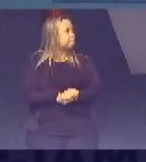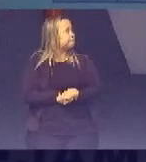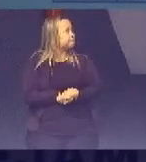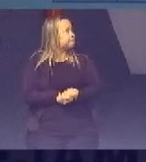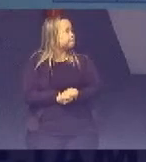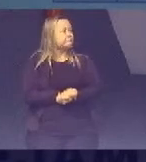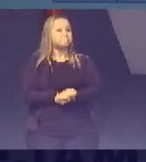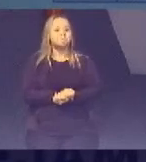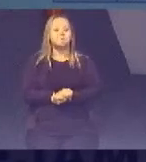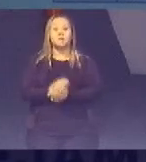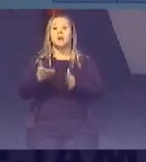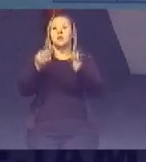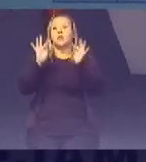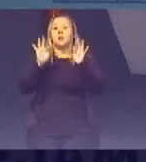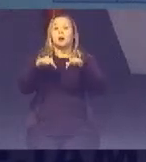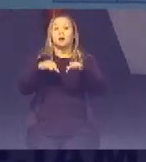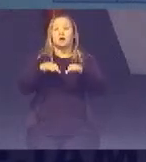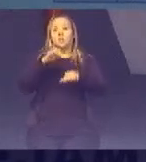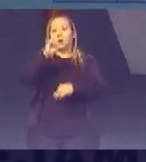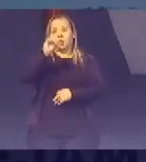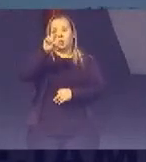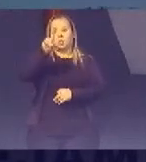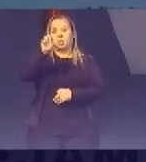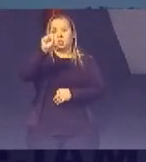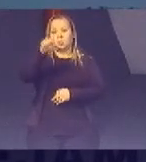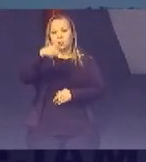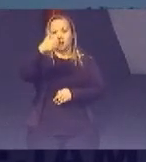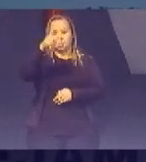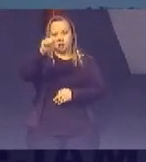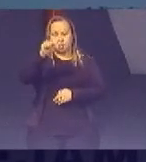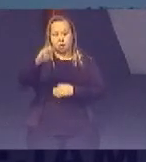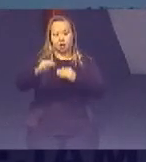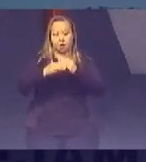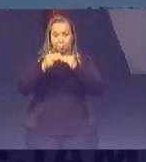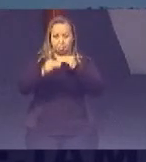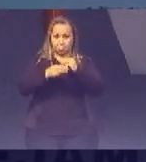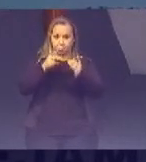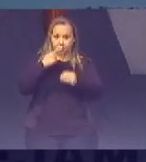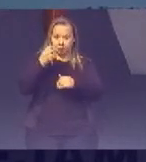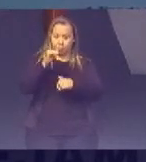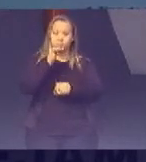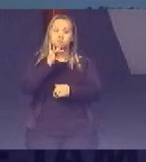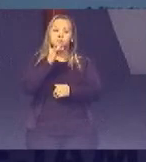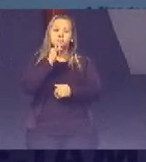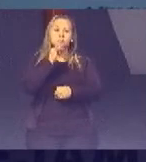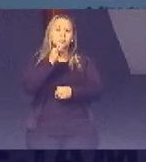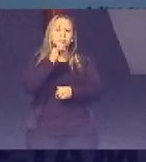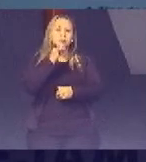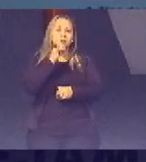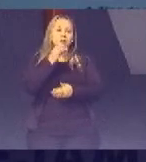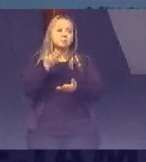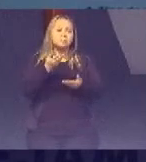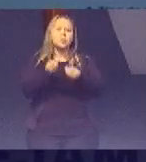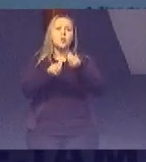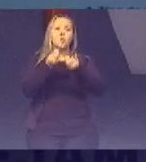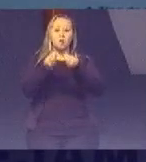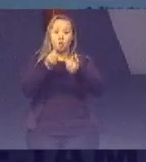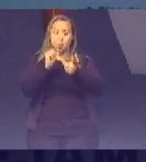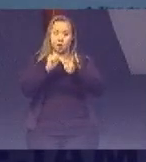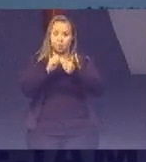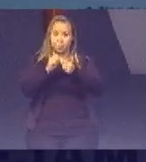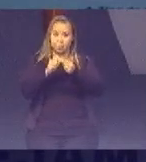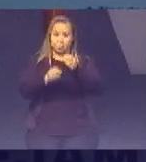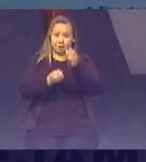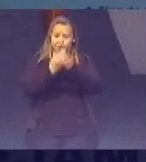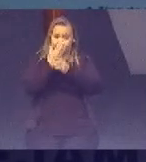Aqui finalmente No ODS-17 Que é o ODS-de Implementação Eu trago Como exemplo Como que a gente Fez para apropriar Uma